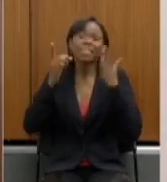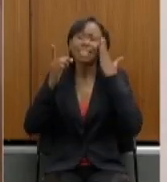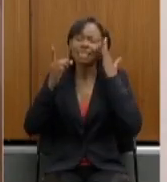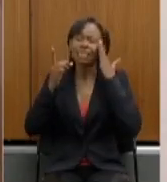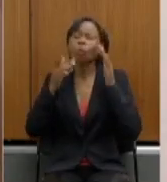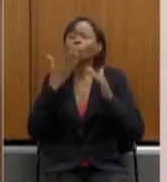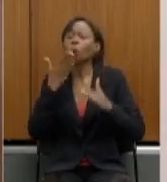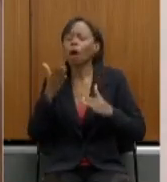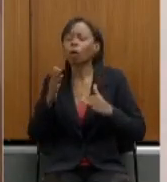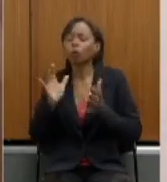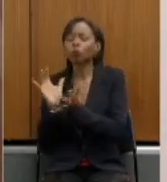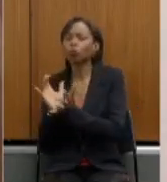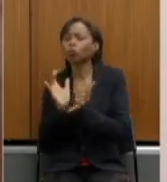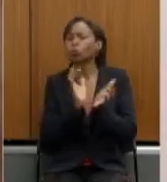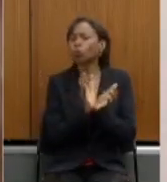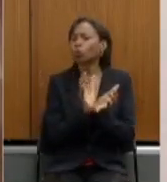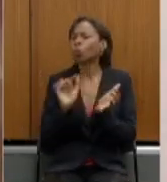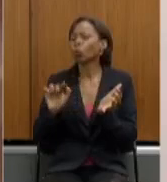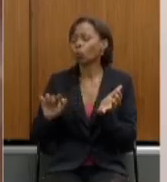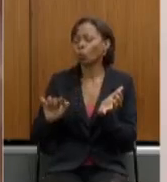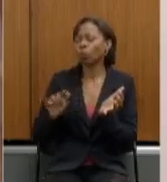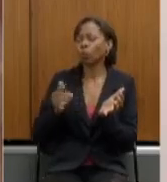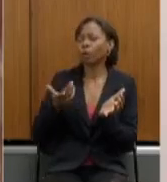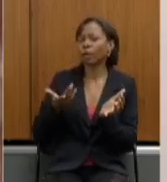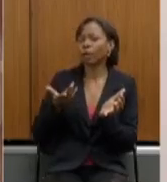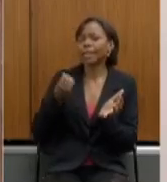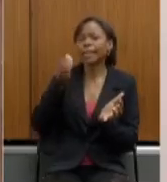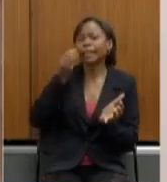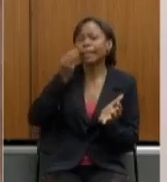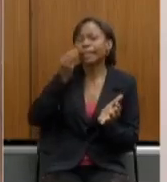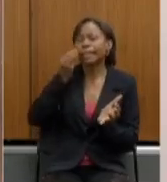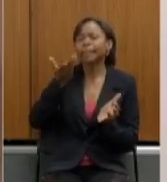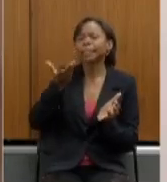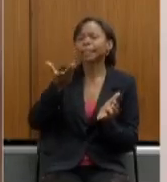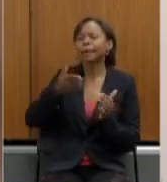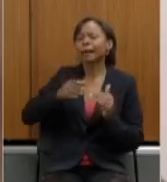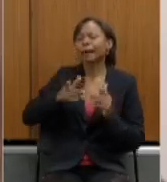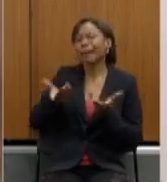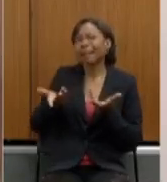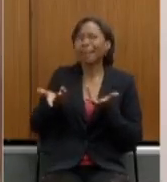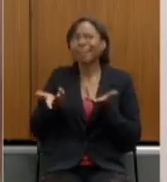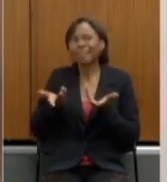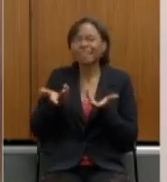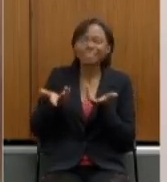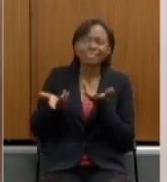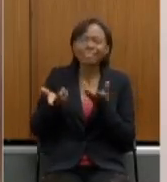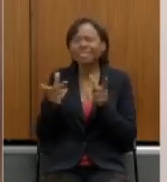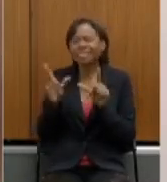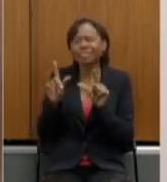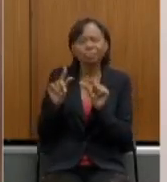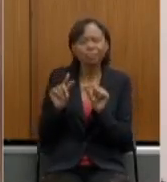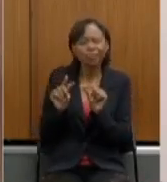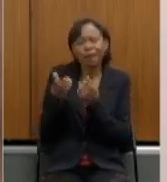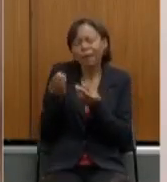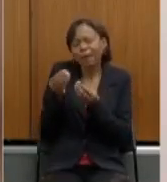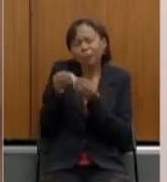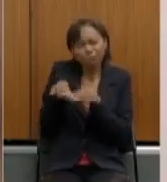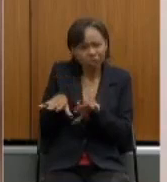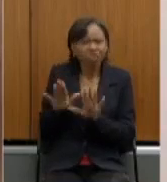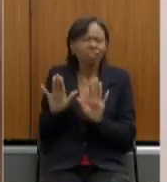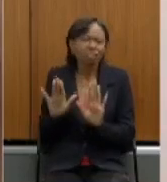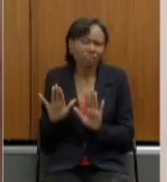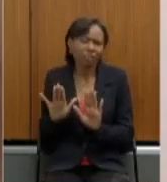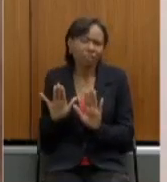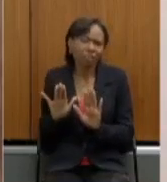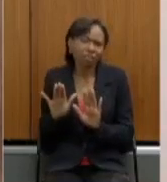os impactos dessa lei que é necessária não só pelo certificado de regularidade previdenciária mas também